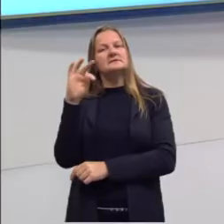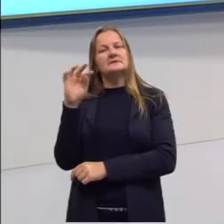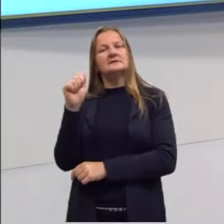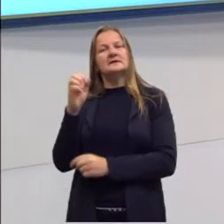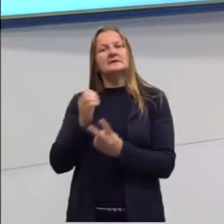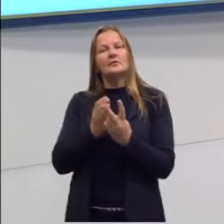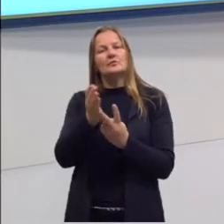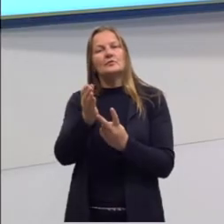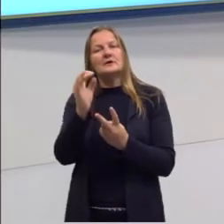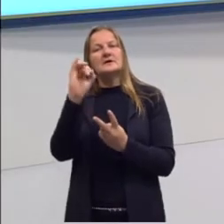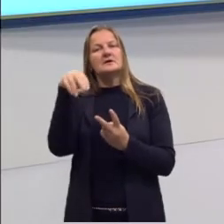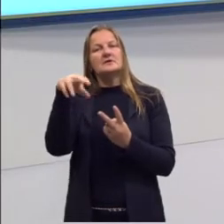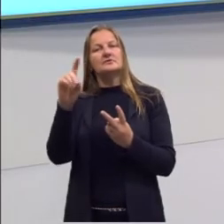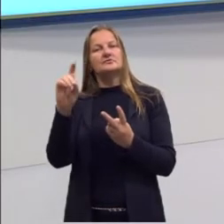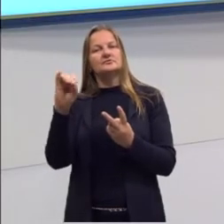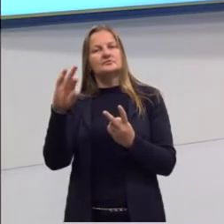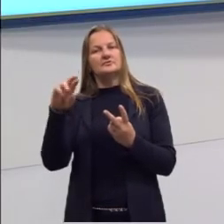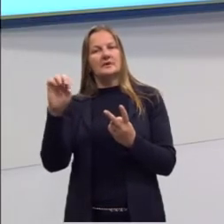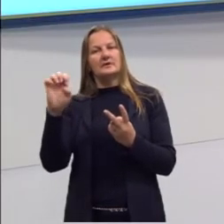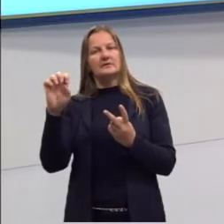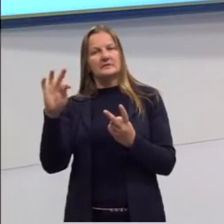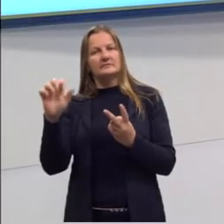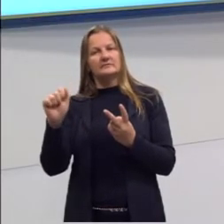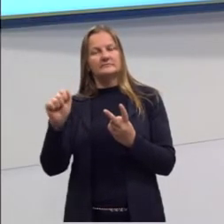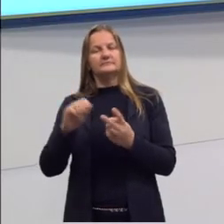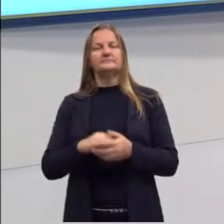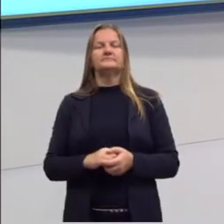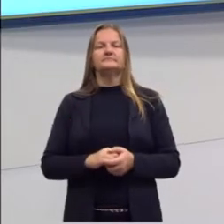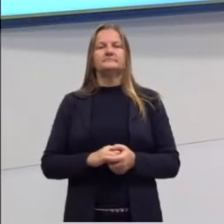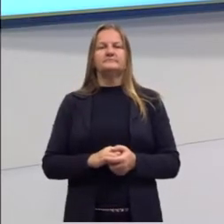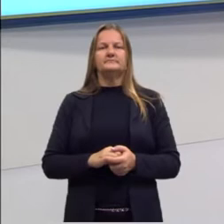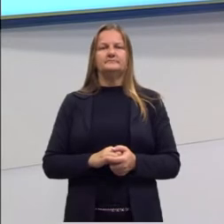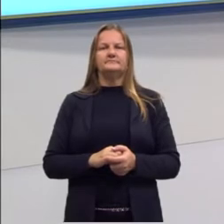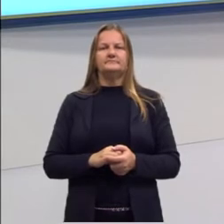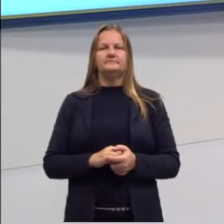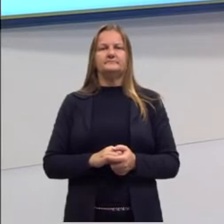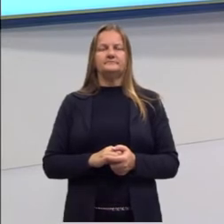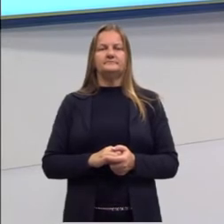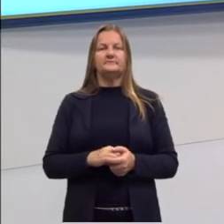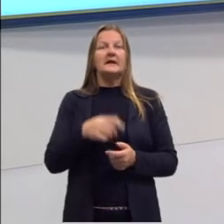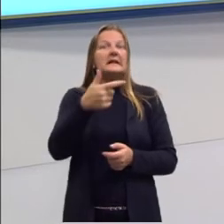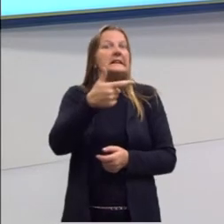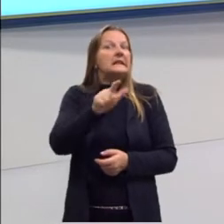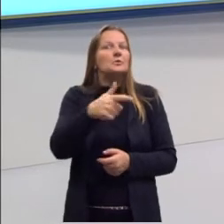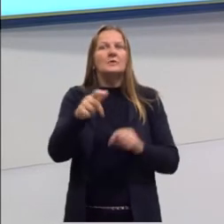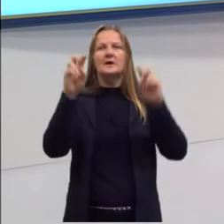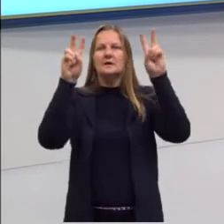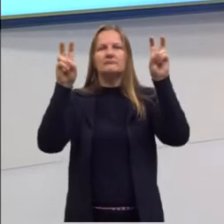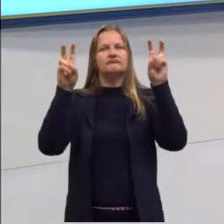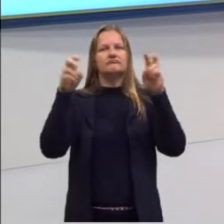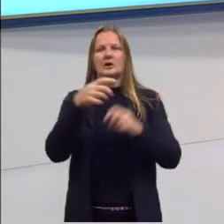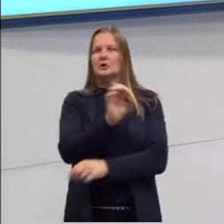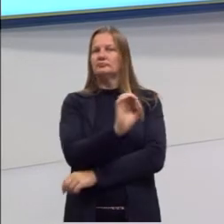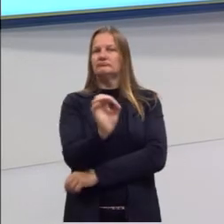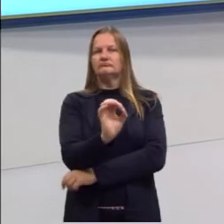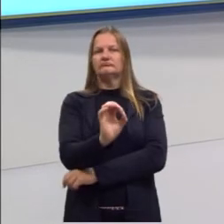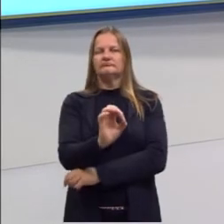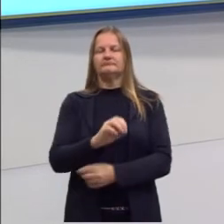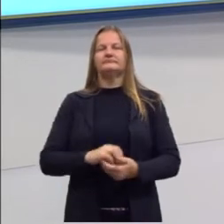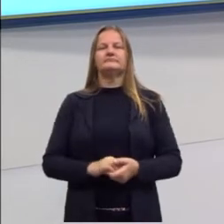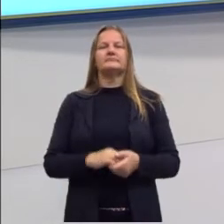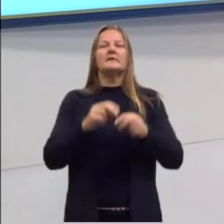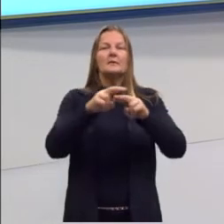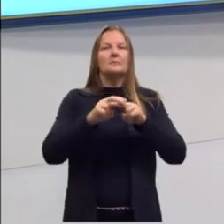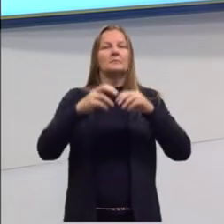de indireta. Porque ele fala sobre a ideia de outro, mas não copia exatamente igual. E,